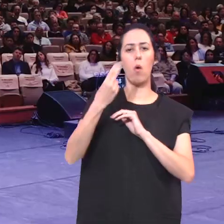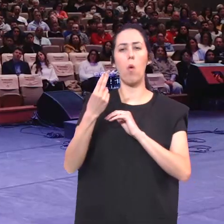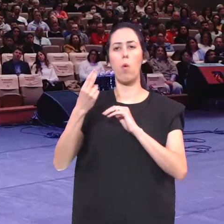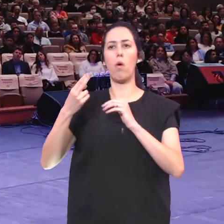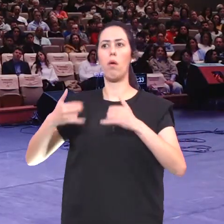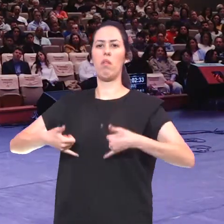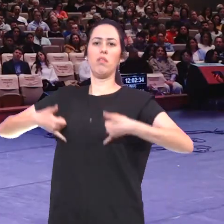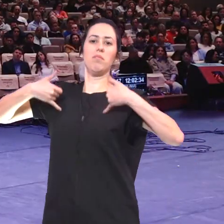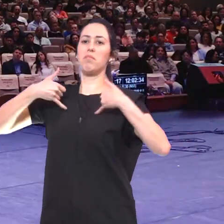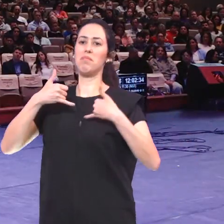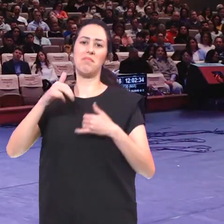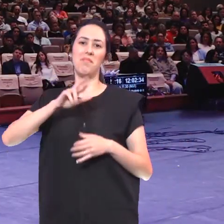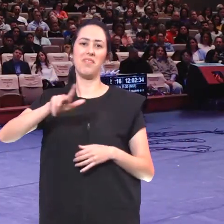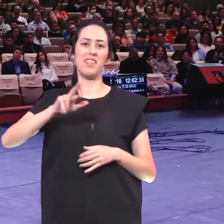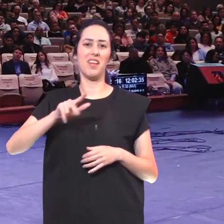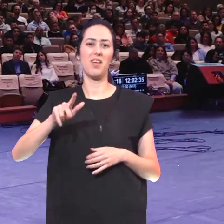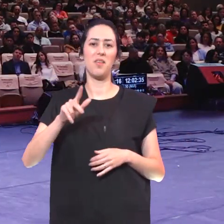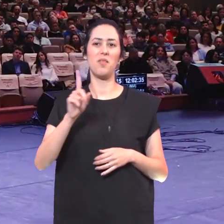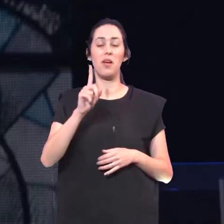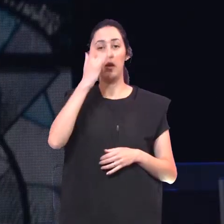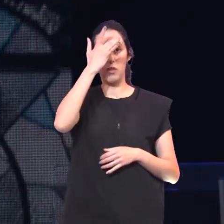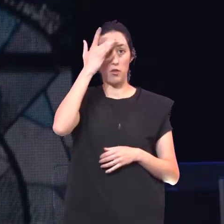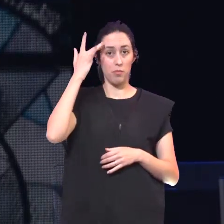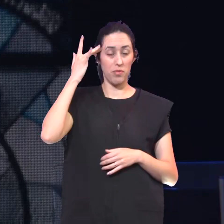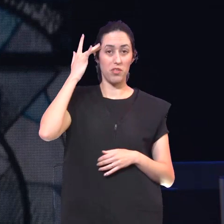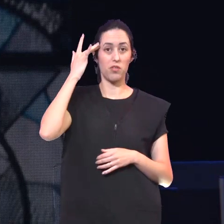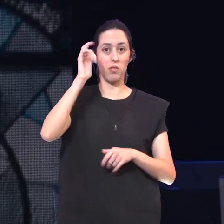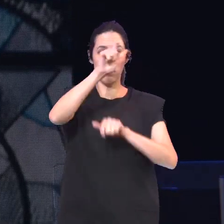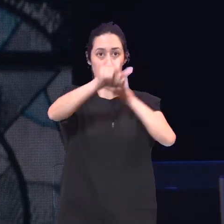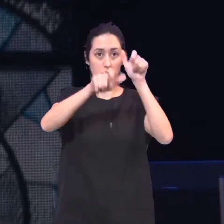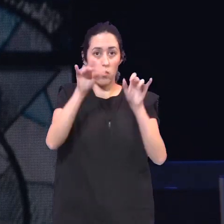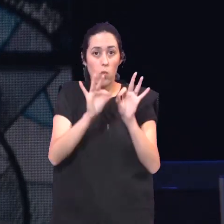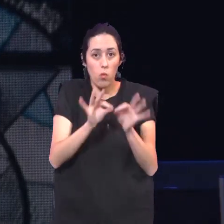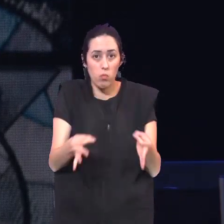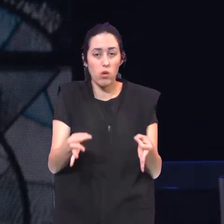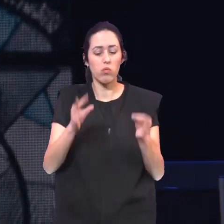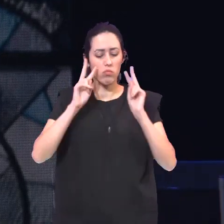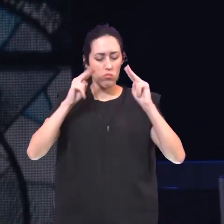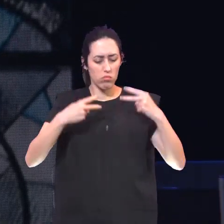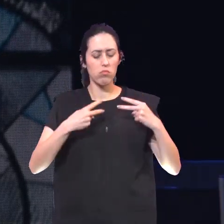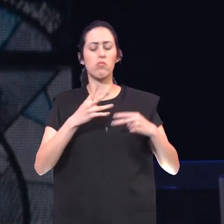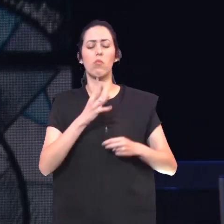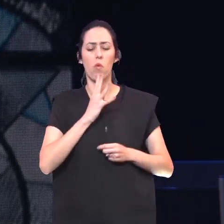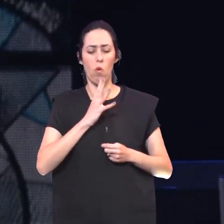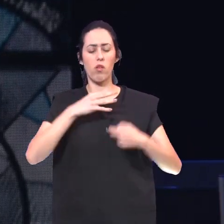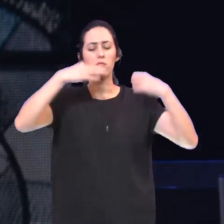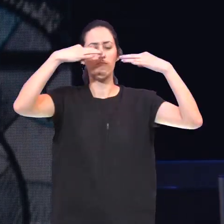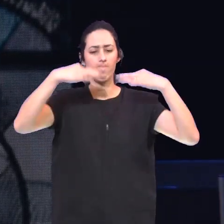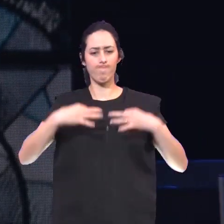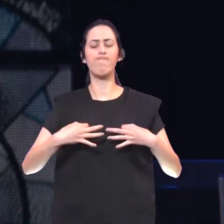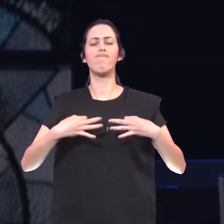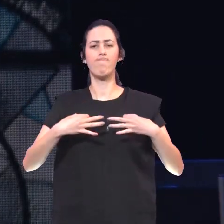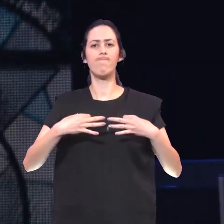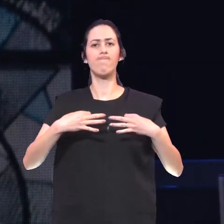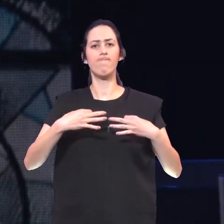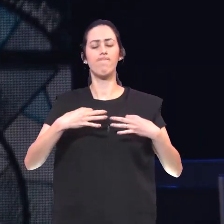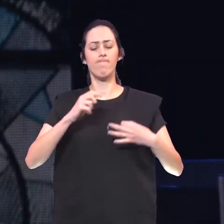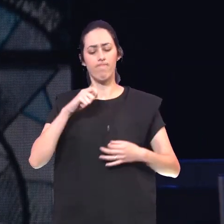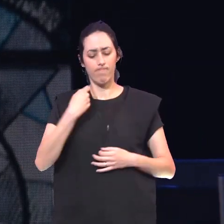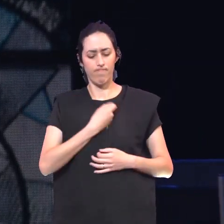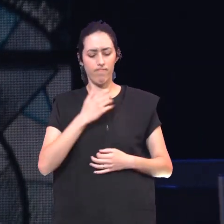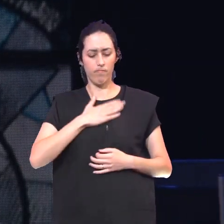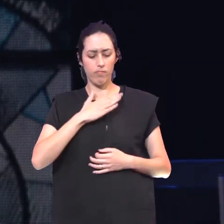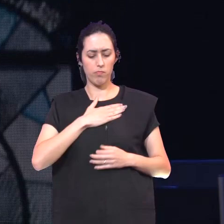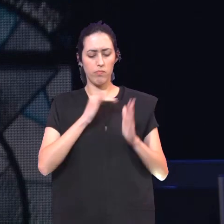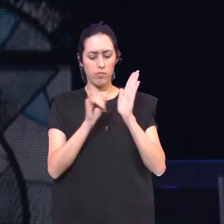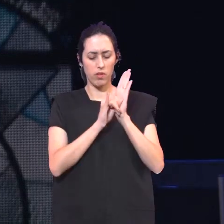Uma perspectiva Correta E é impossível Termos uma perspectiva Correta De nós mesmos